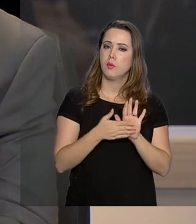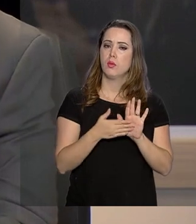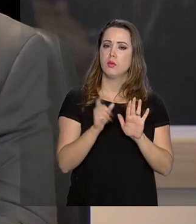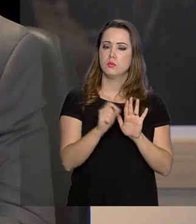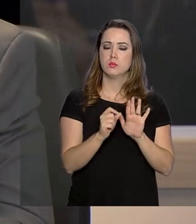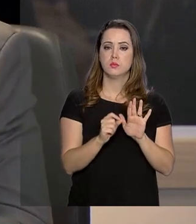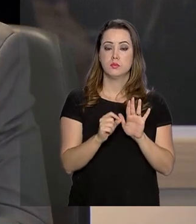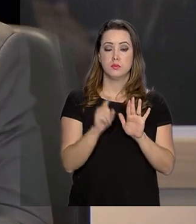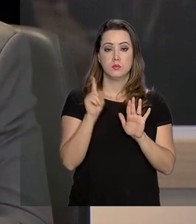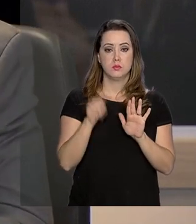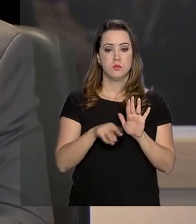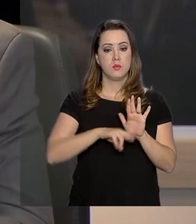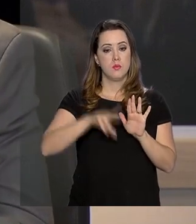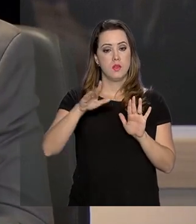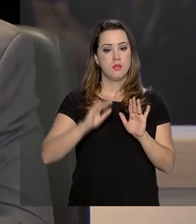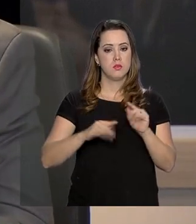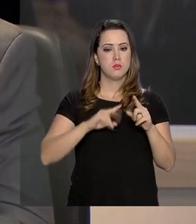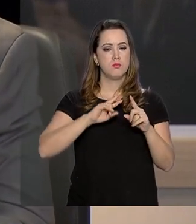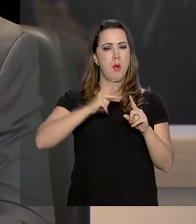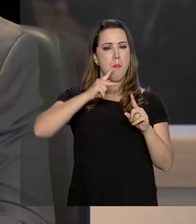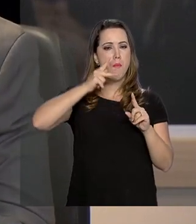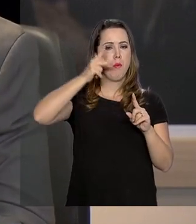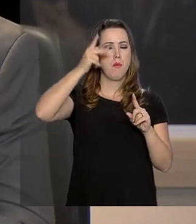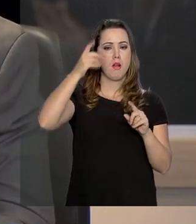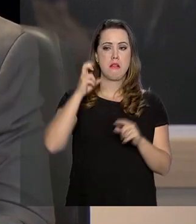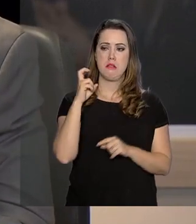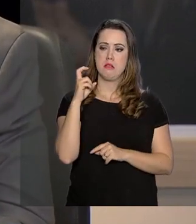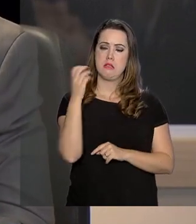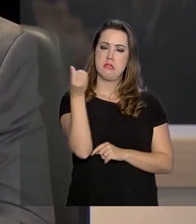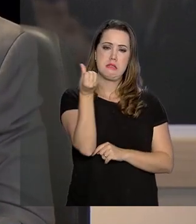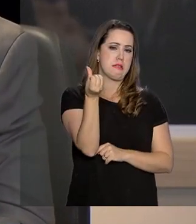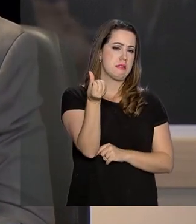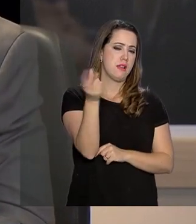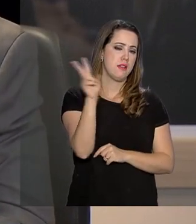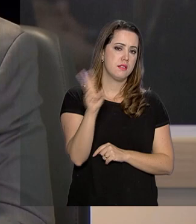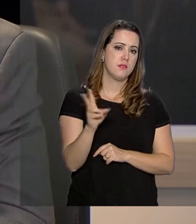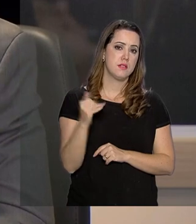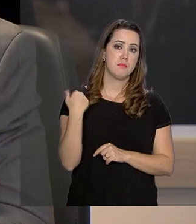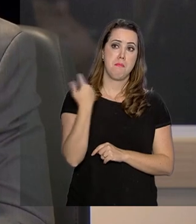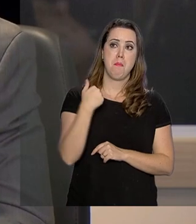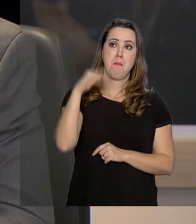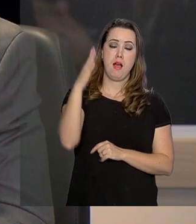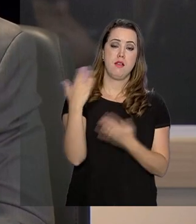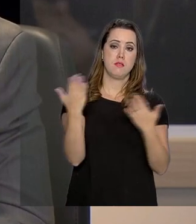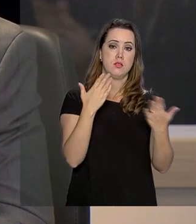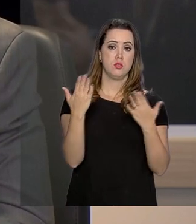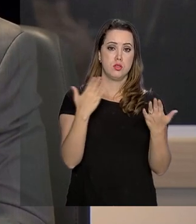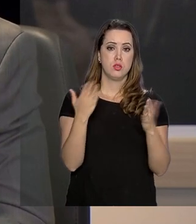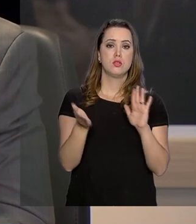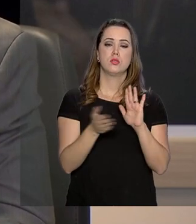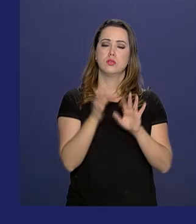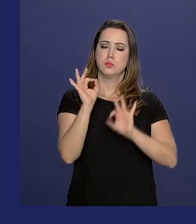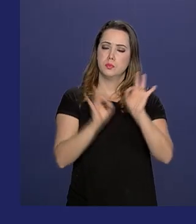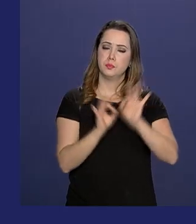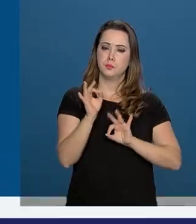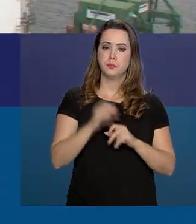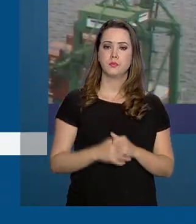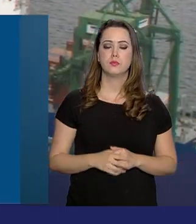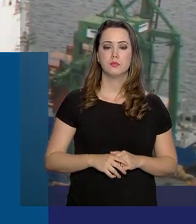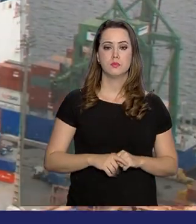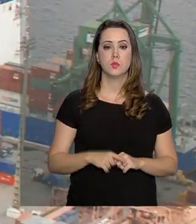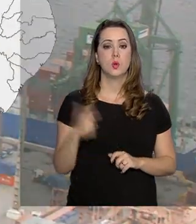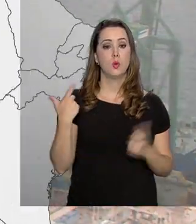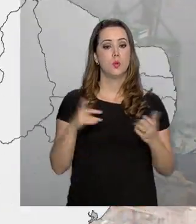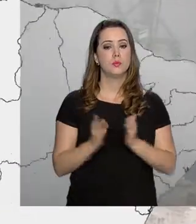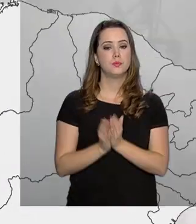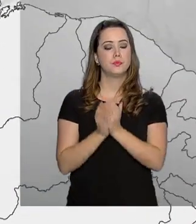que é tantas vezes maior, mais que cinco, quase seis vezes maior do que a gente havia programado. O Porto de